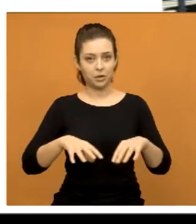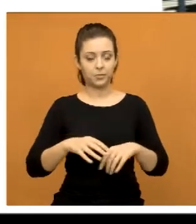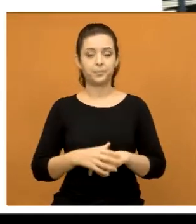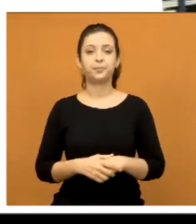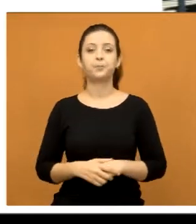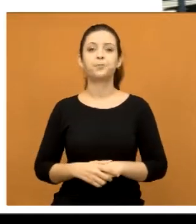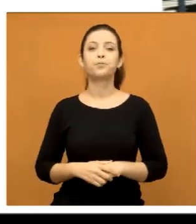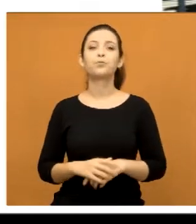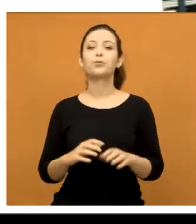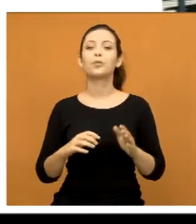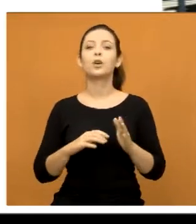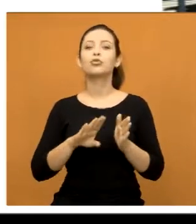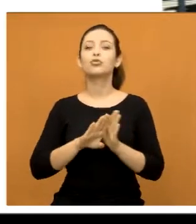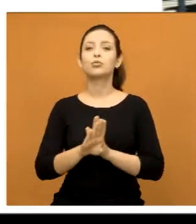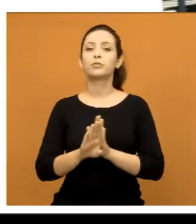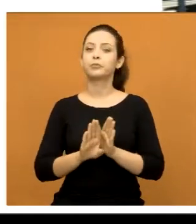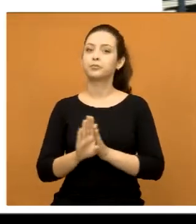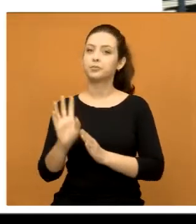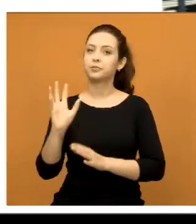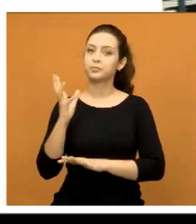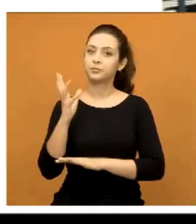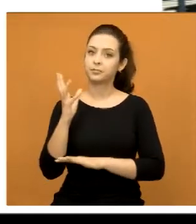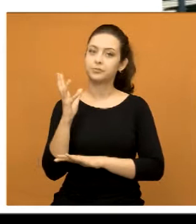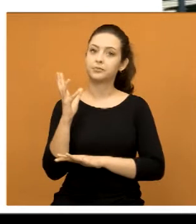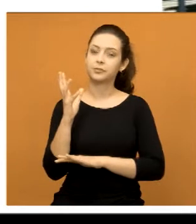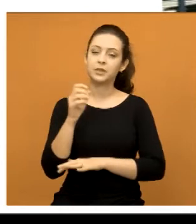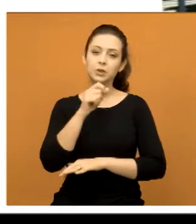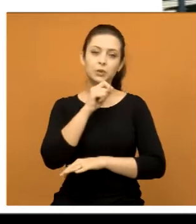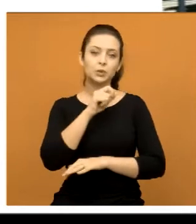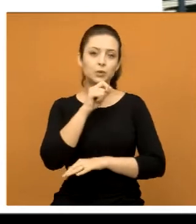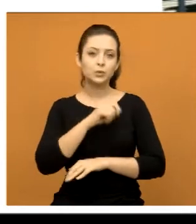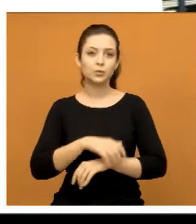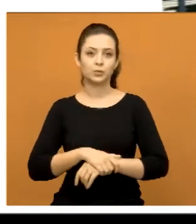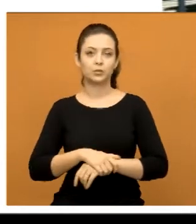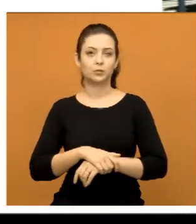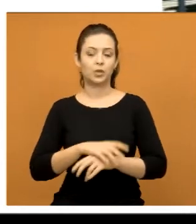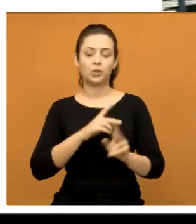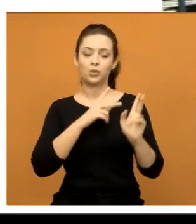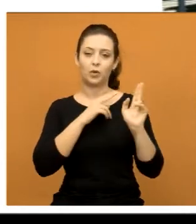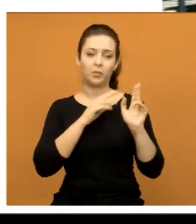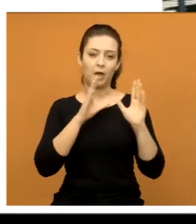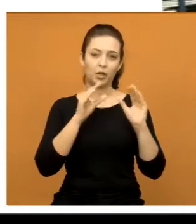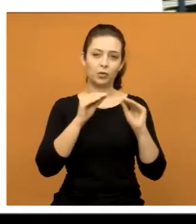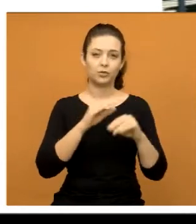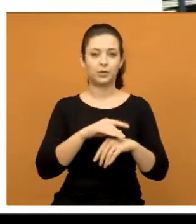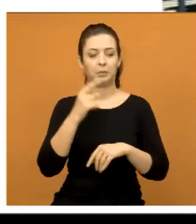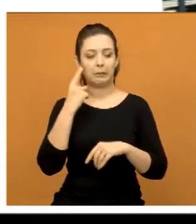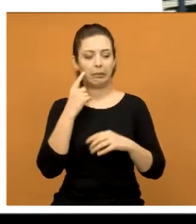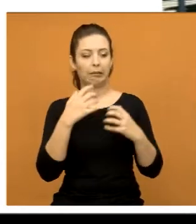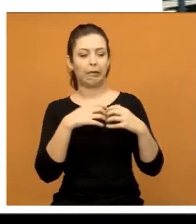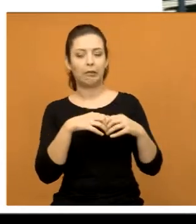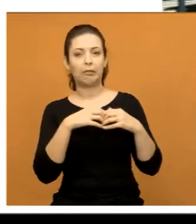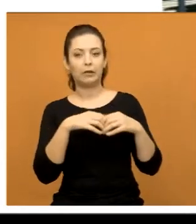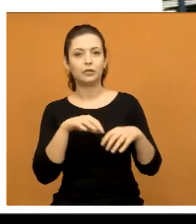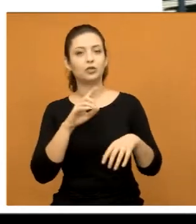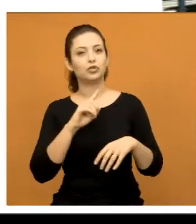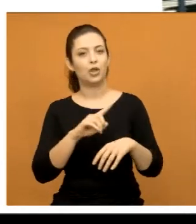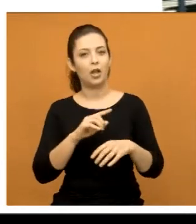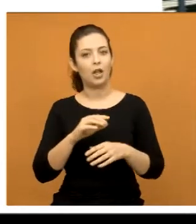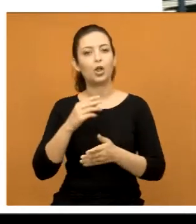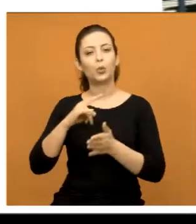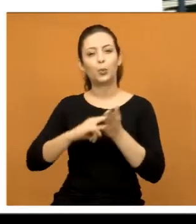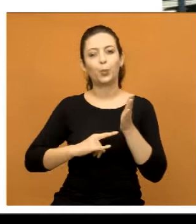acidentadas, que tira essa árvore aí. O homem é idoso e não dorme à noite, tanto pensar para tirar essa árvore. Já fizemos vários